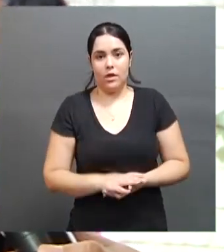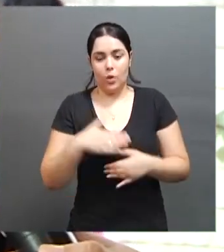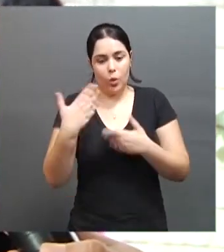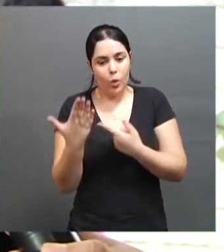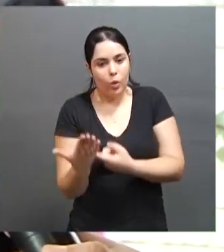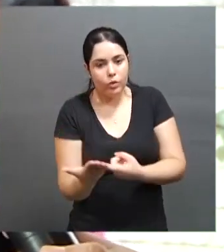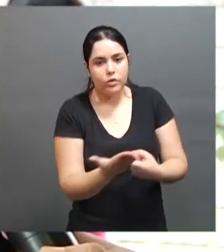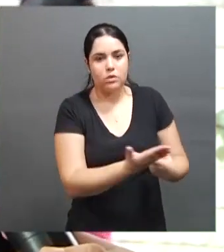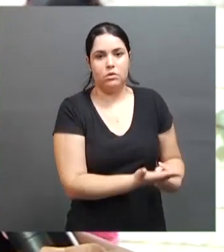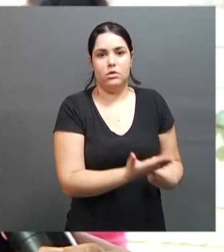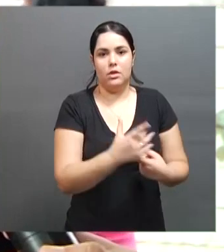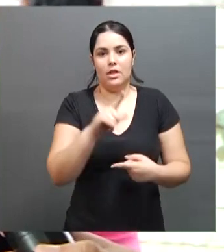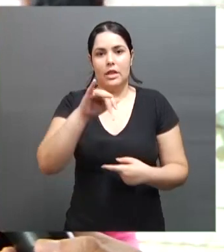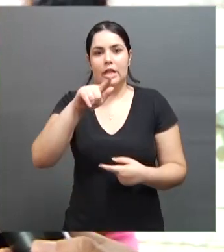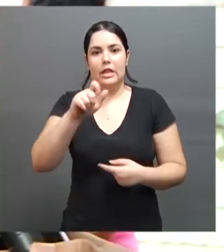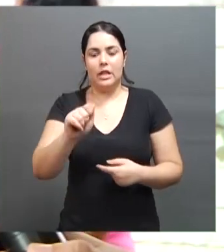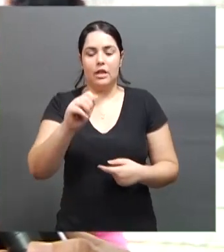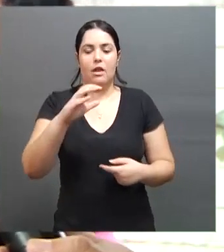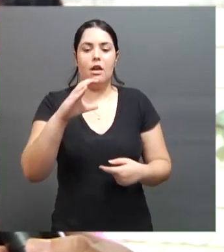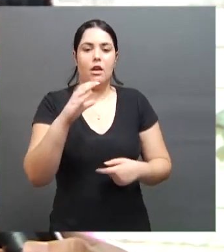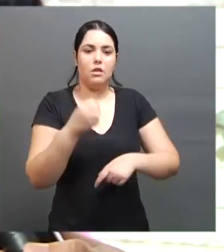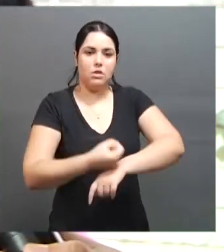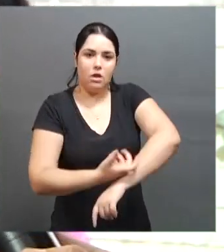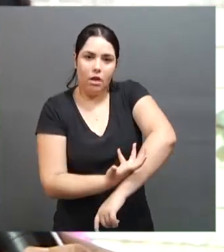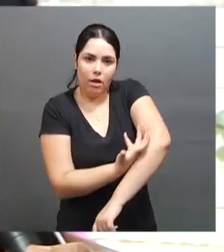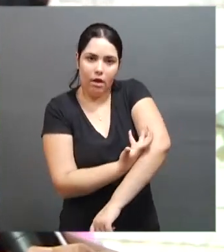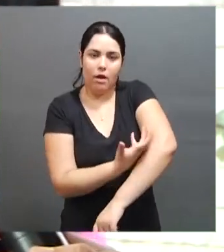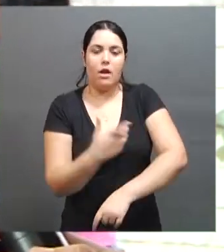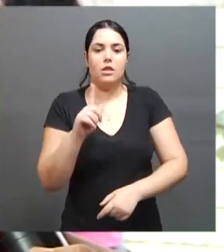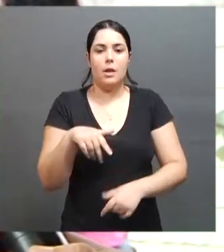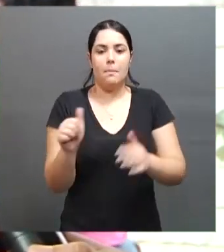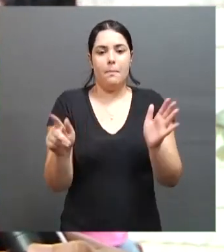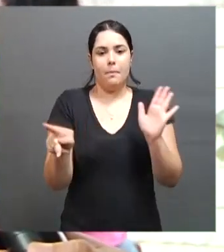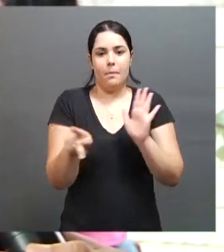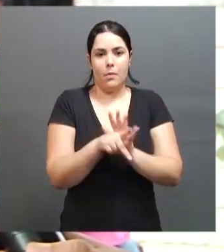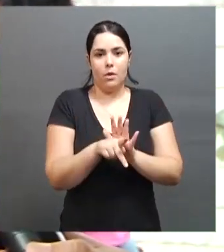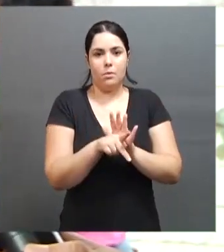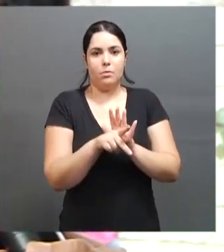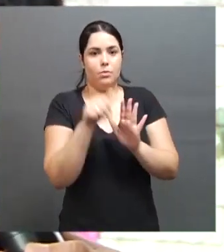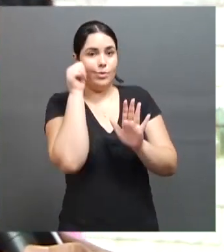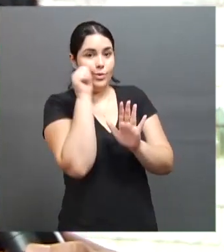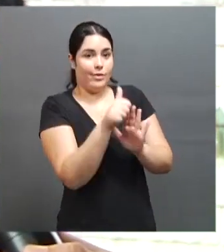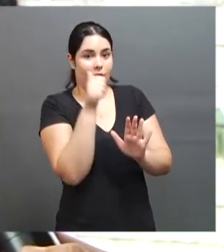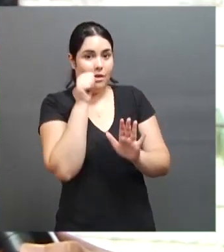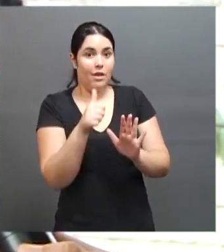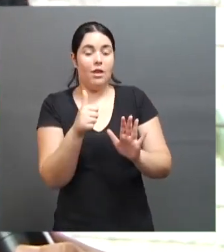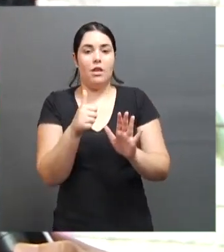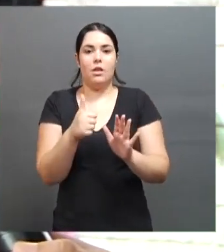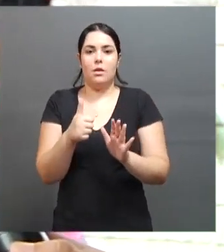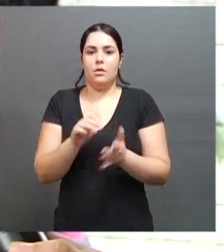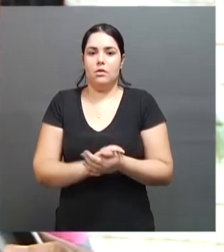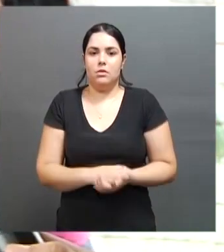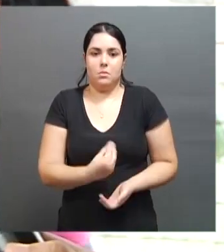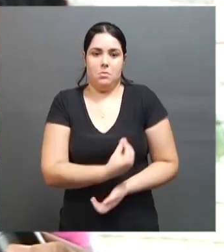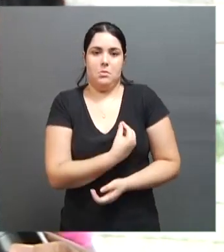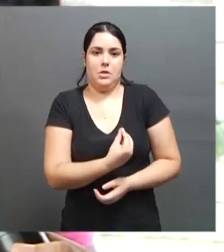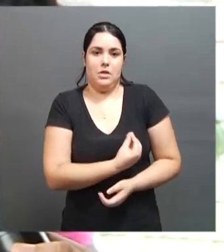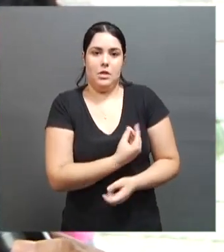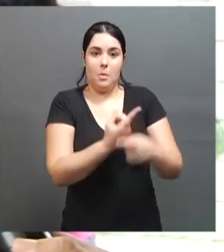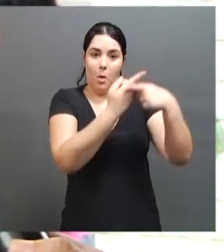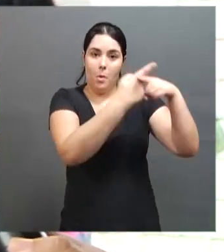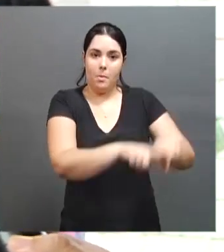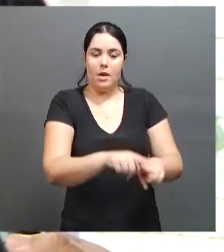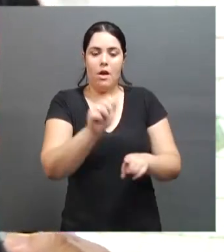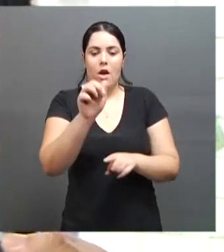convidados, através da Liga Cerrado, que é uma liga de futsal feminino, para estar disputando um campeonato na Argentina, um torneio